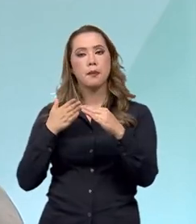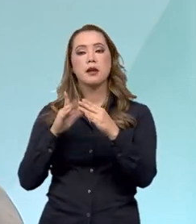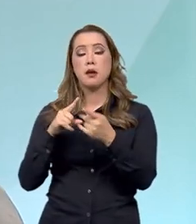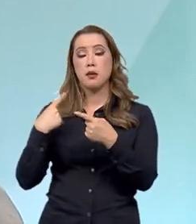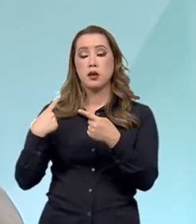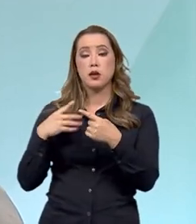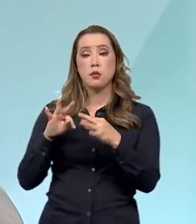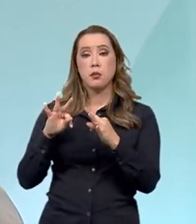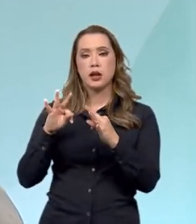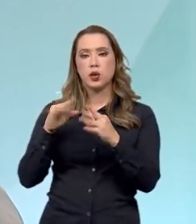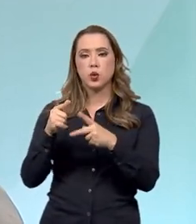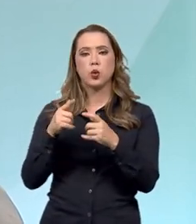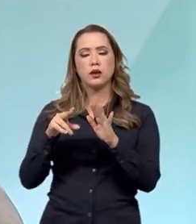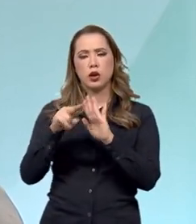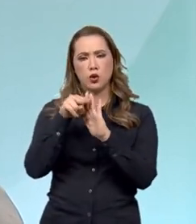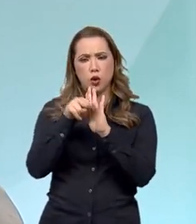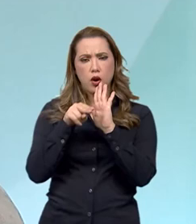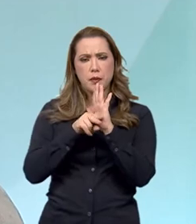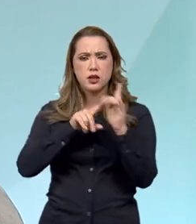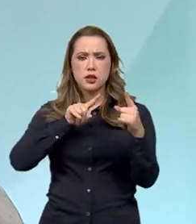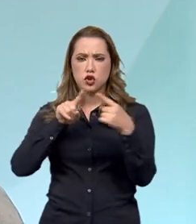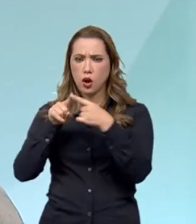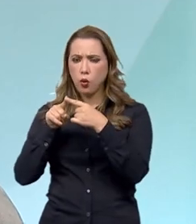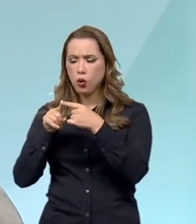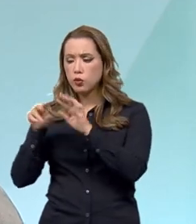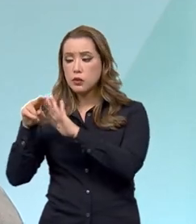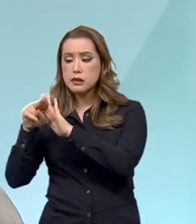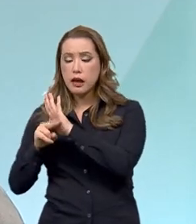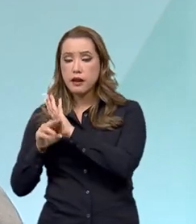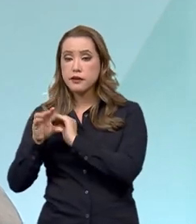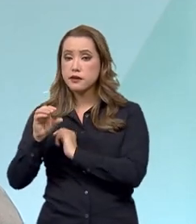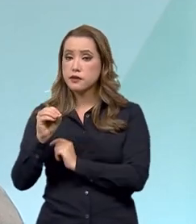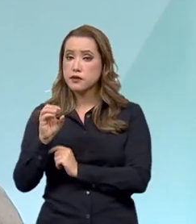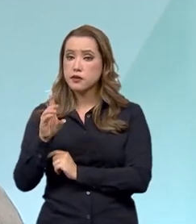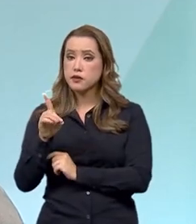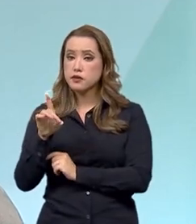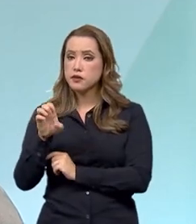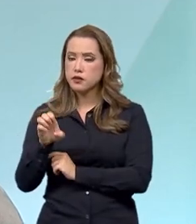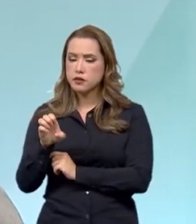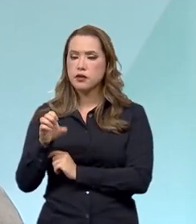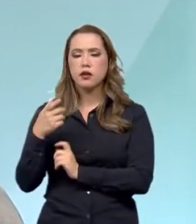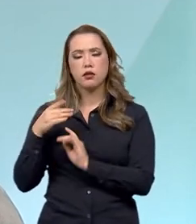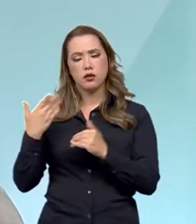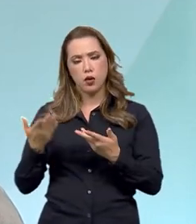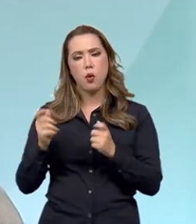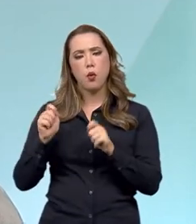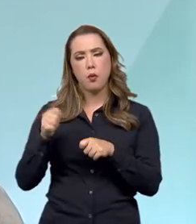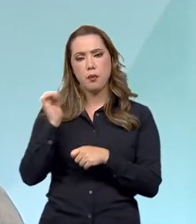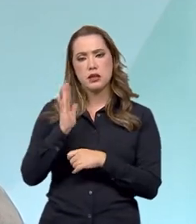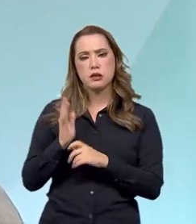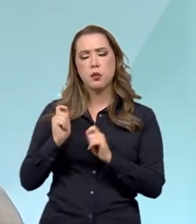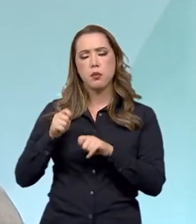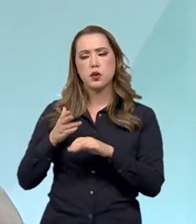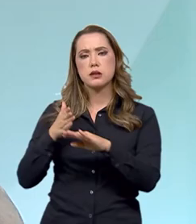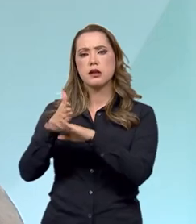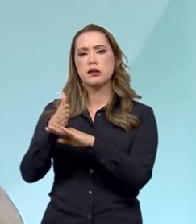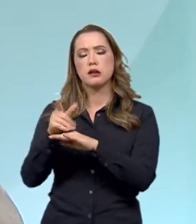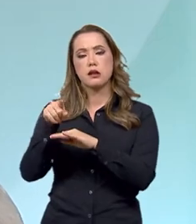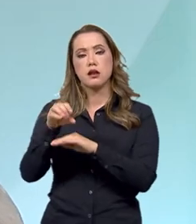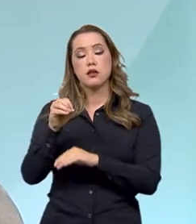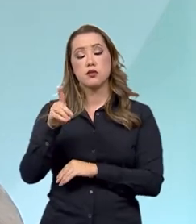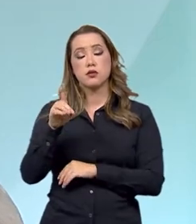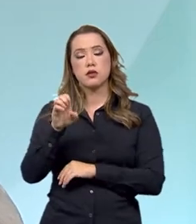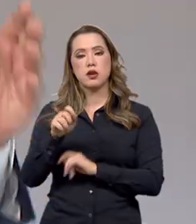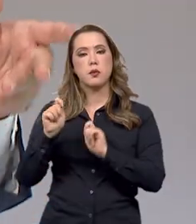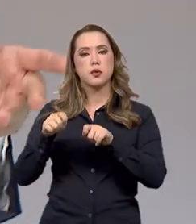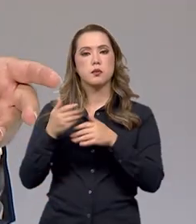convergência total e aí, enfim, o Brasil possa acender à OCDE e, com isso, melhorar as possibilidades de negócio